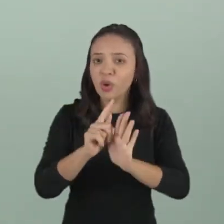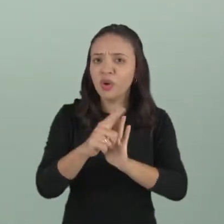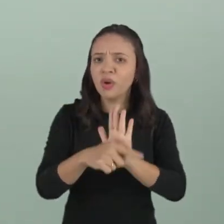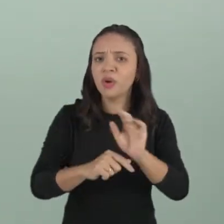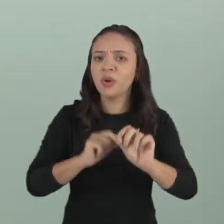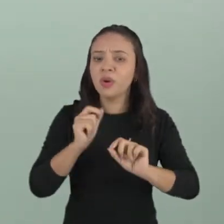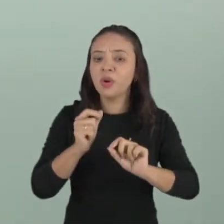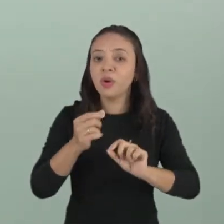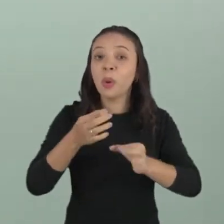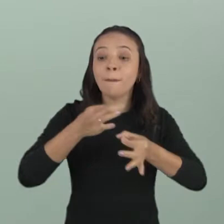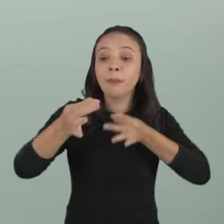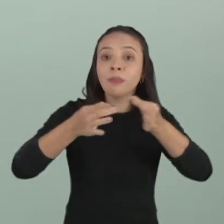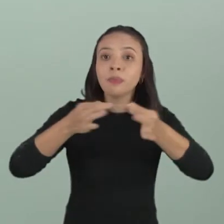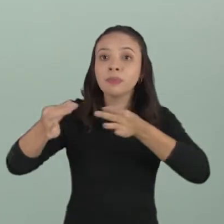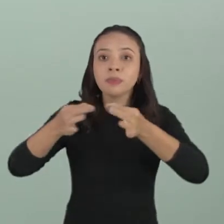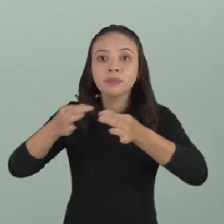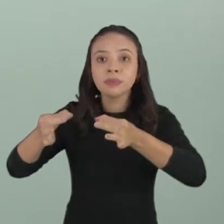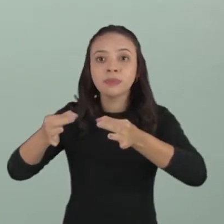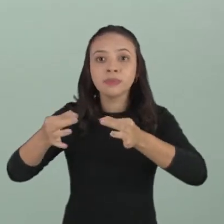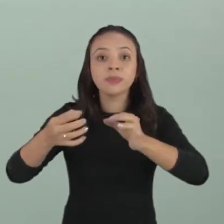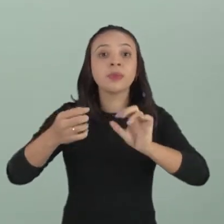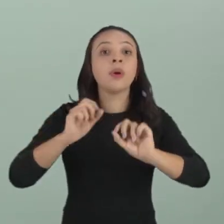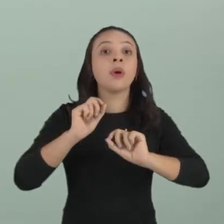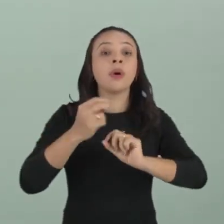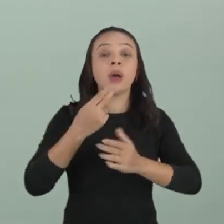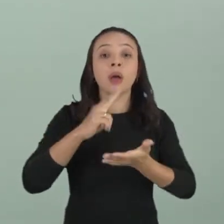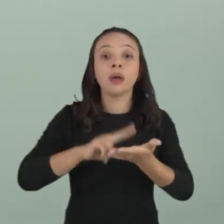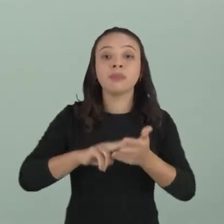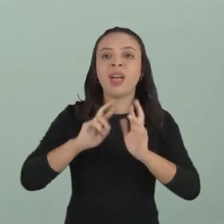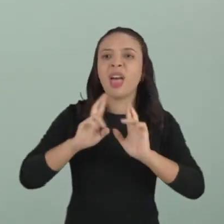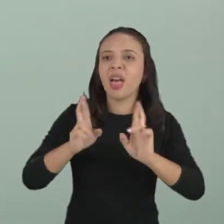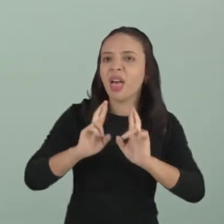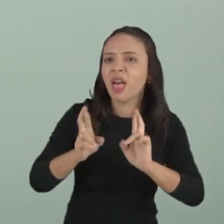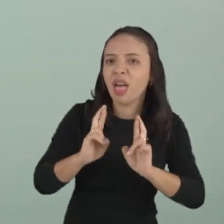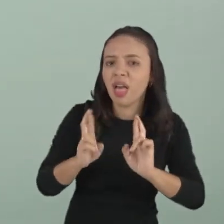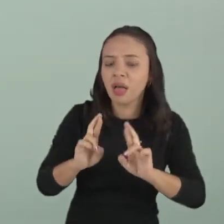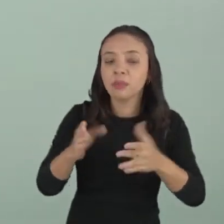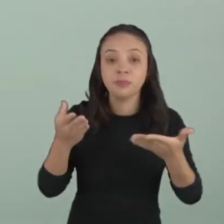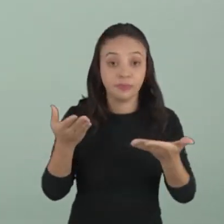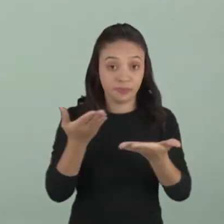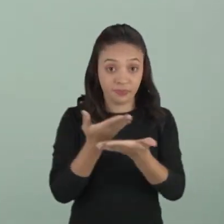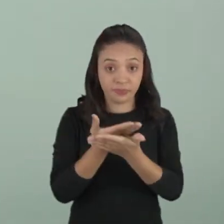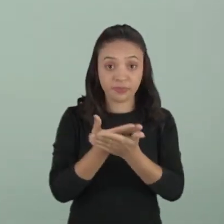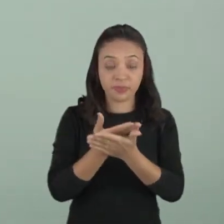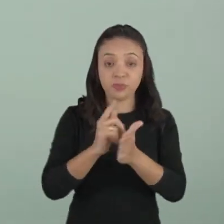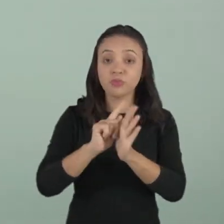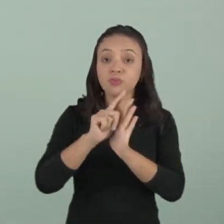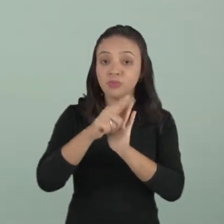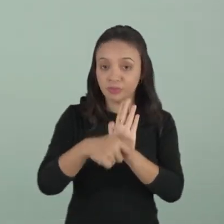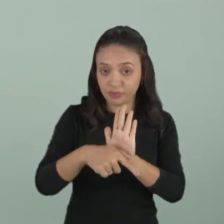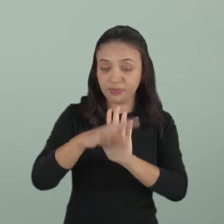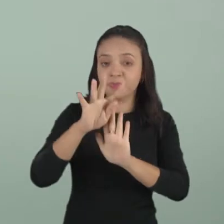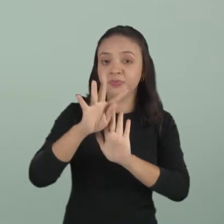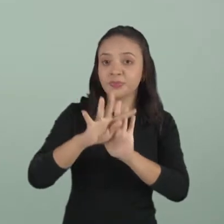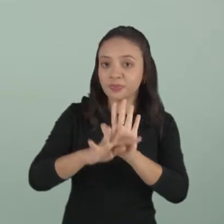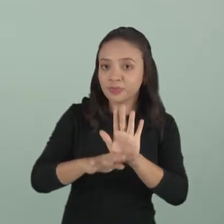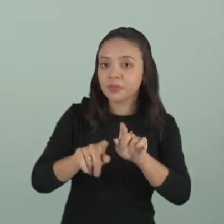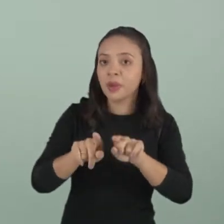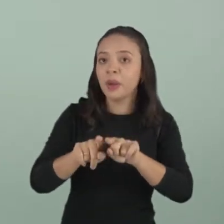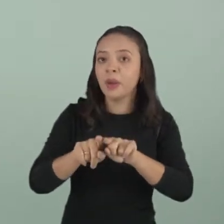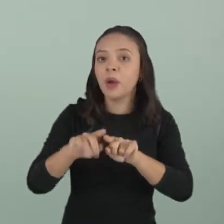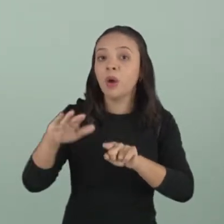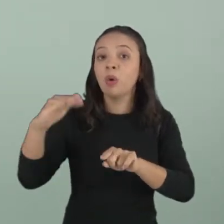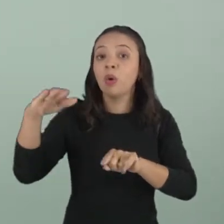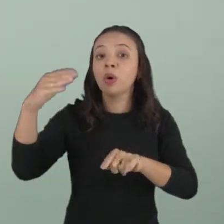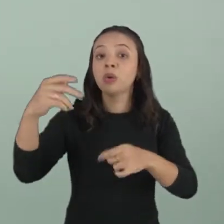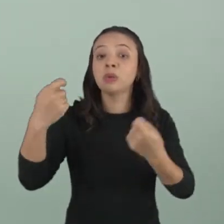textual argumentativo, é a carta de reclamação. Vamos estudar sobre esse gênero textual, quando